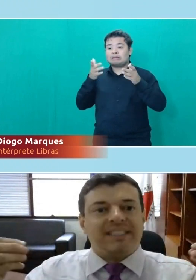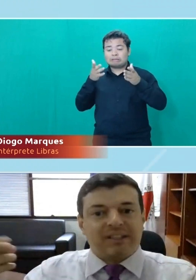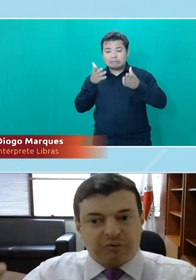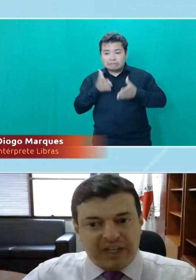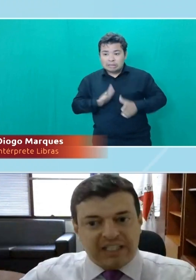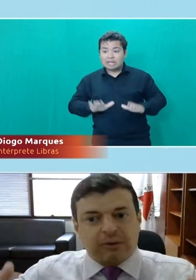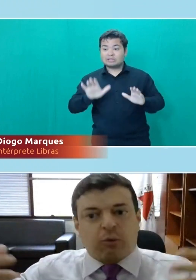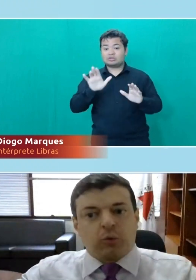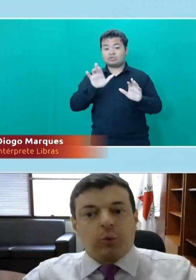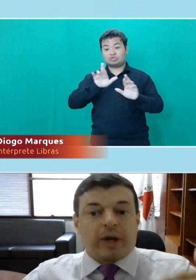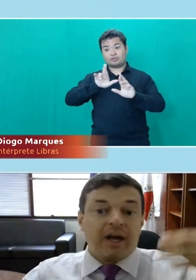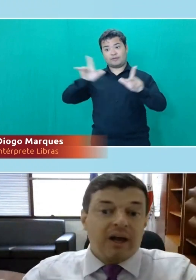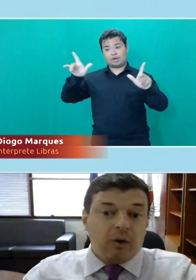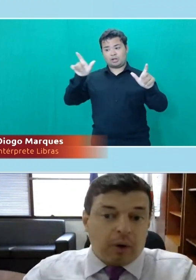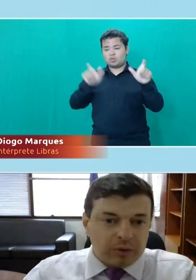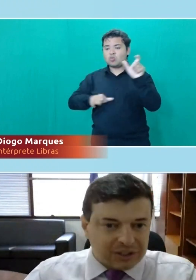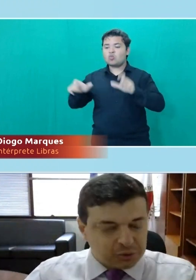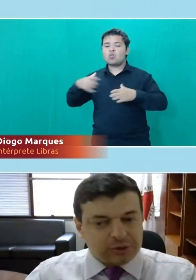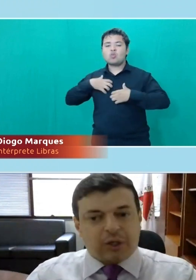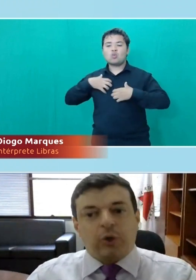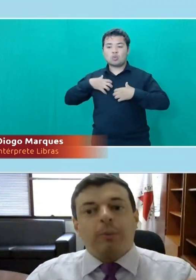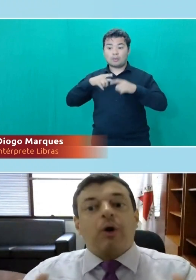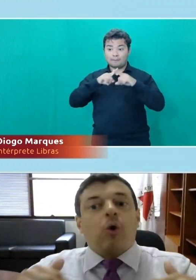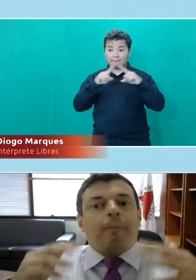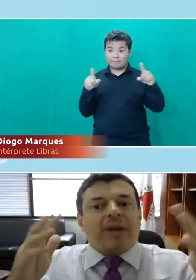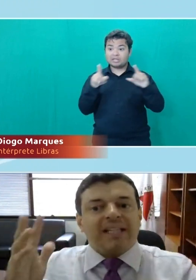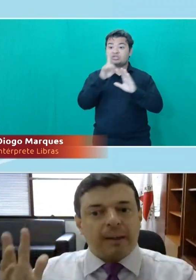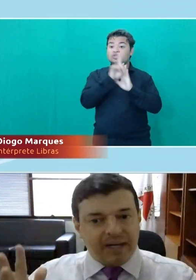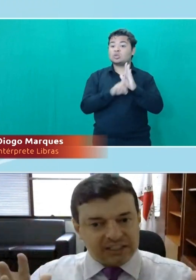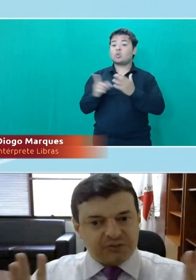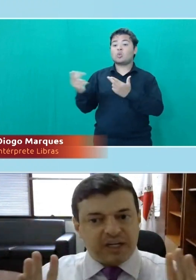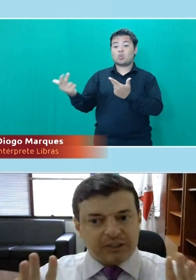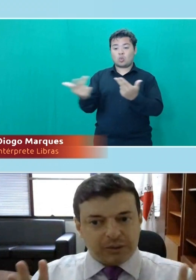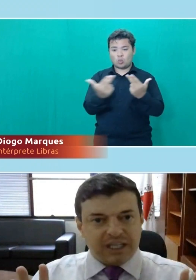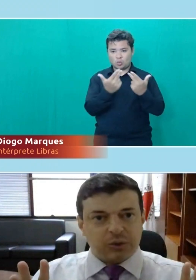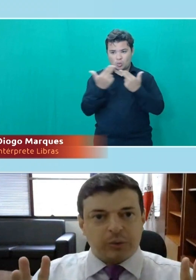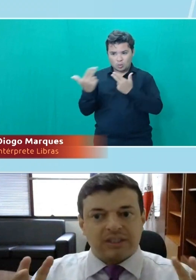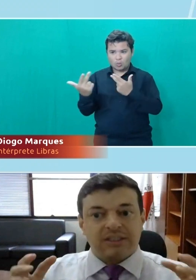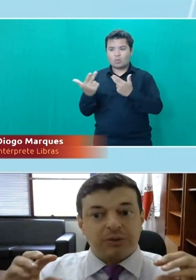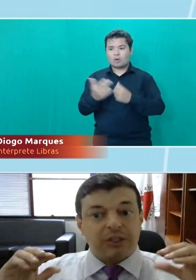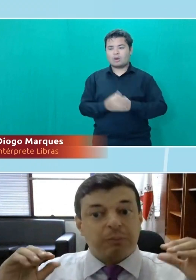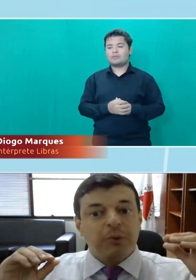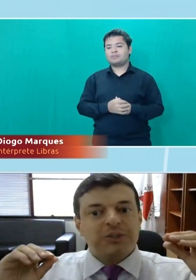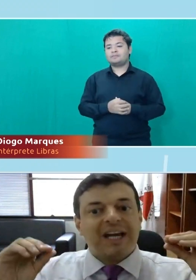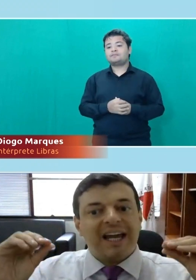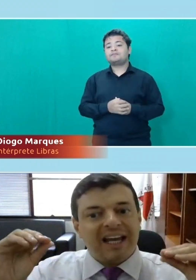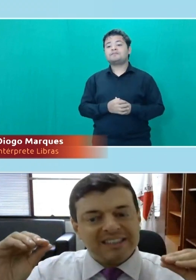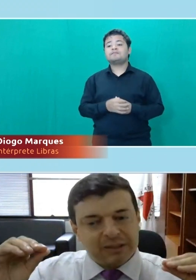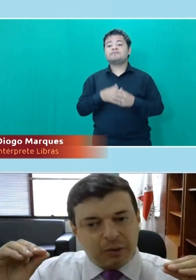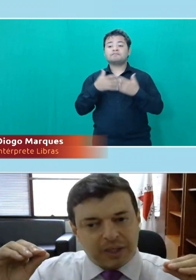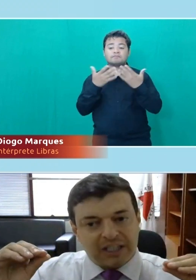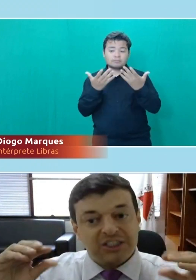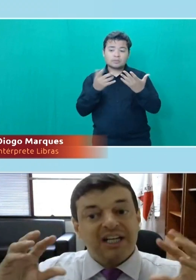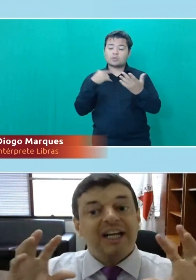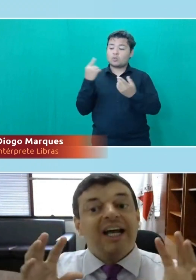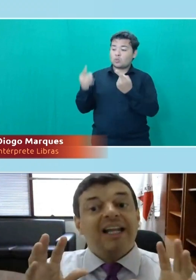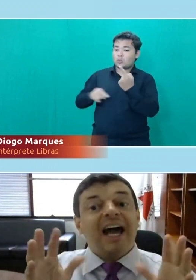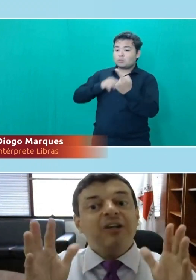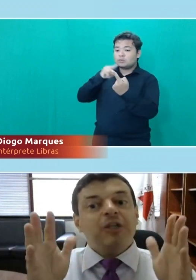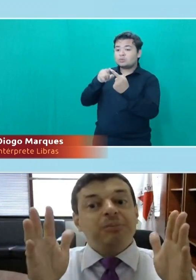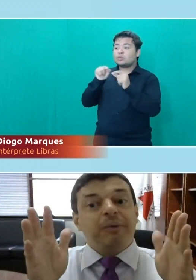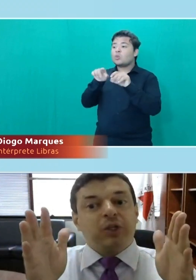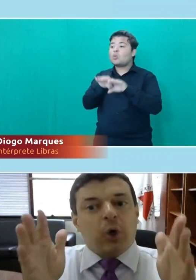mas elas têm uma compreensão física, uma cultura, uma condição socioeconômica completamente diferente umas às outras. Então, o direito busca essa igualdade.